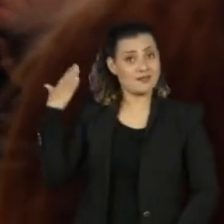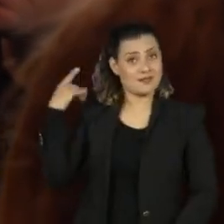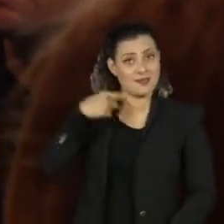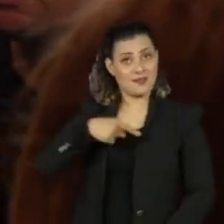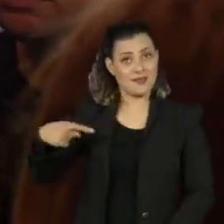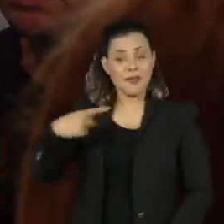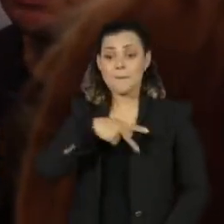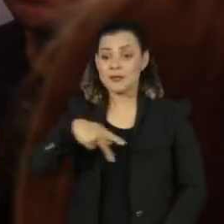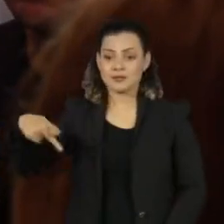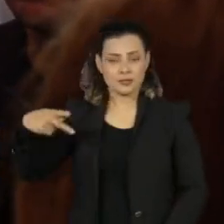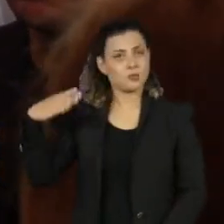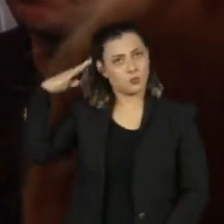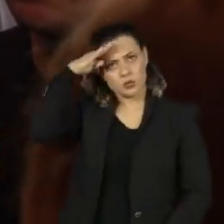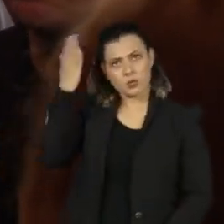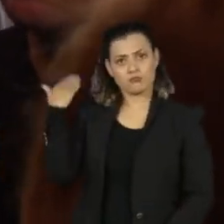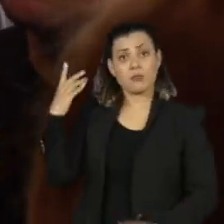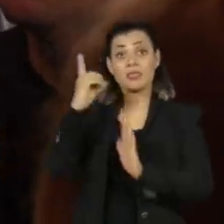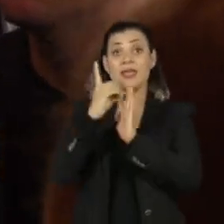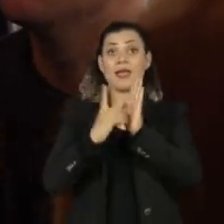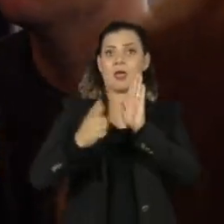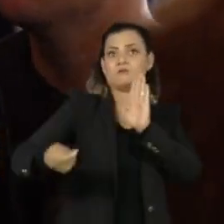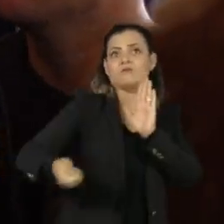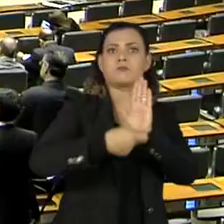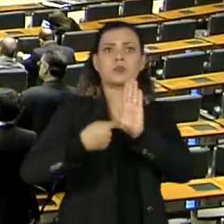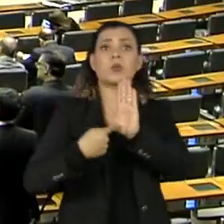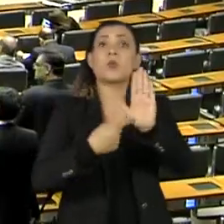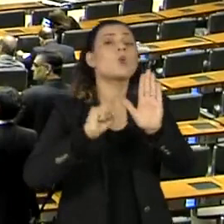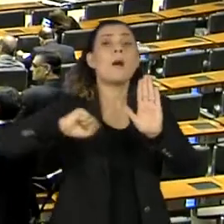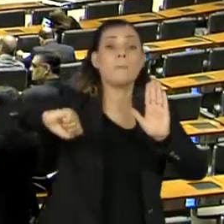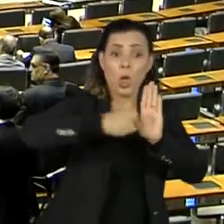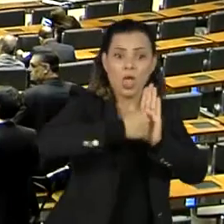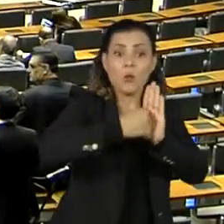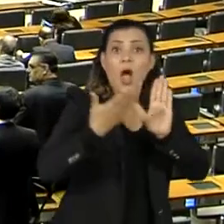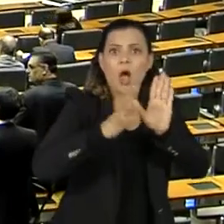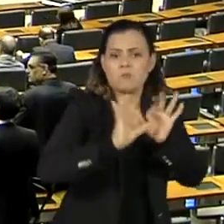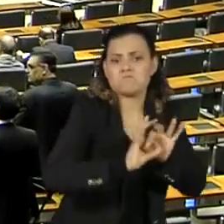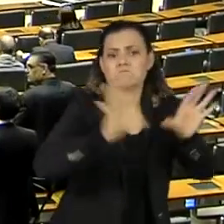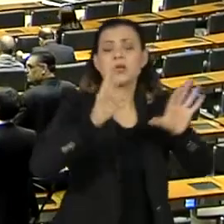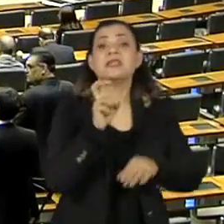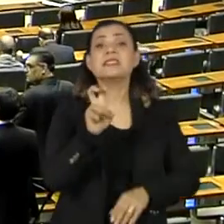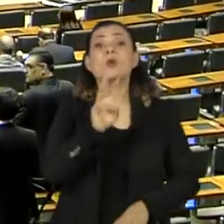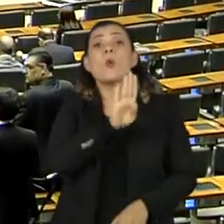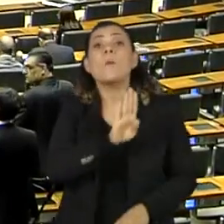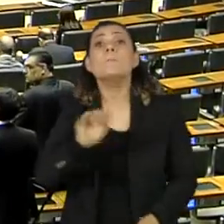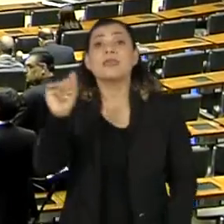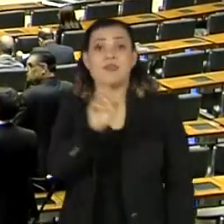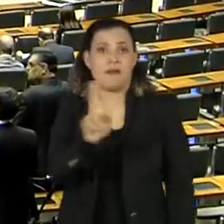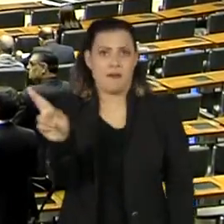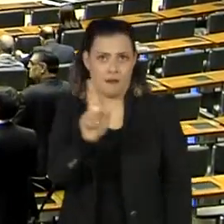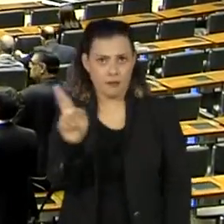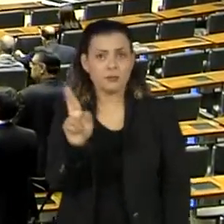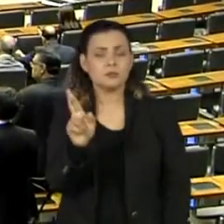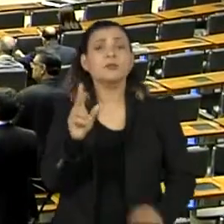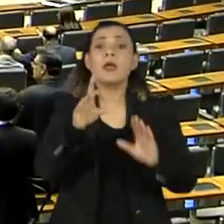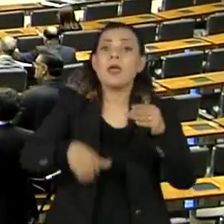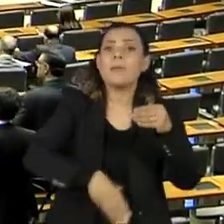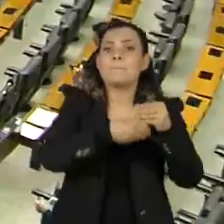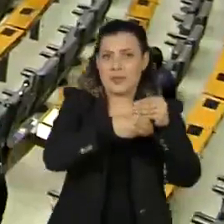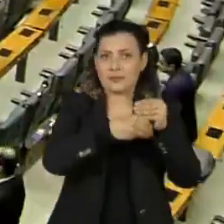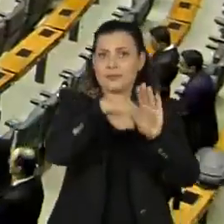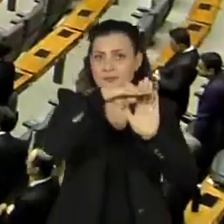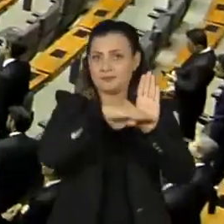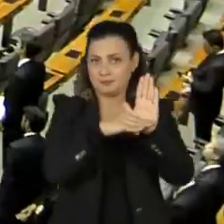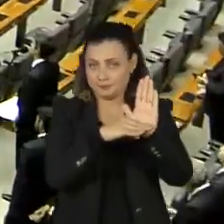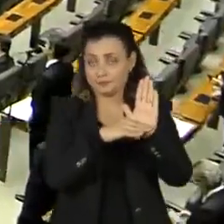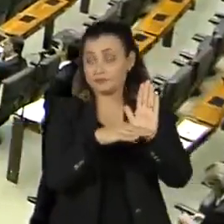Bolsonaro editou um decreto com desbloqueio imediato de mais de R 5,5 bilhões das emendas de relator.